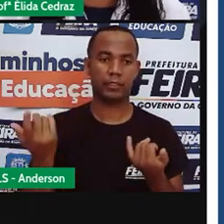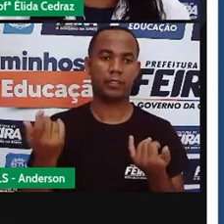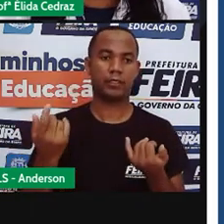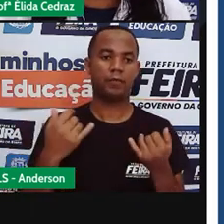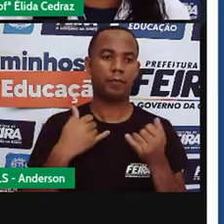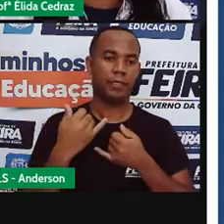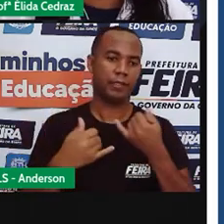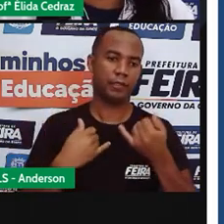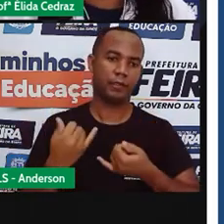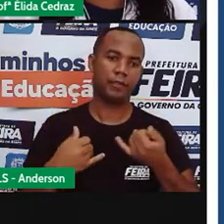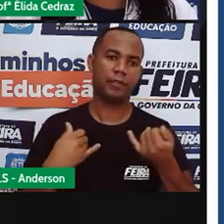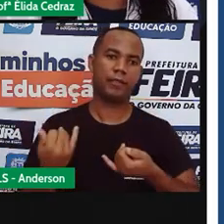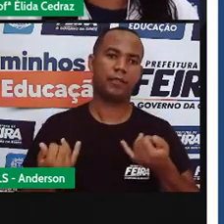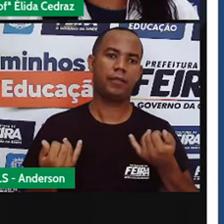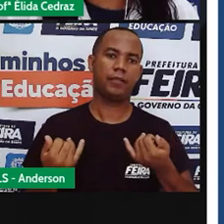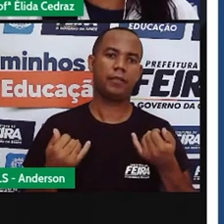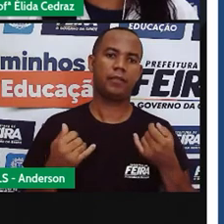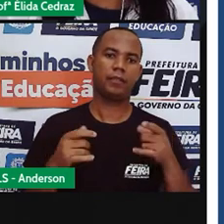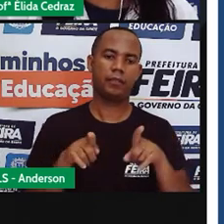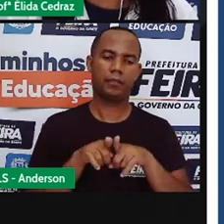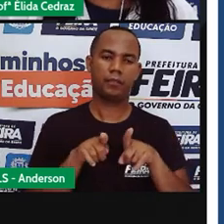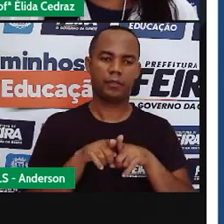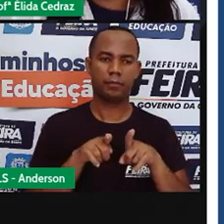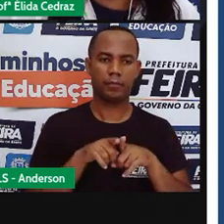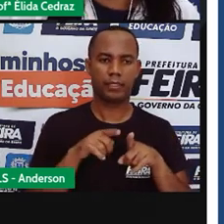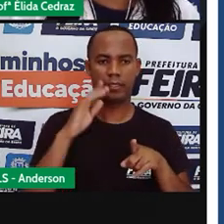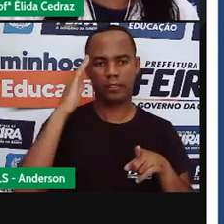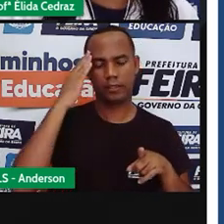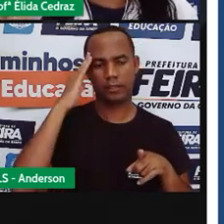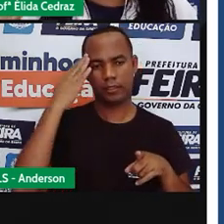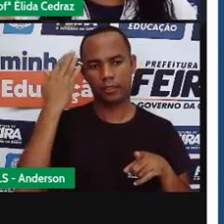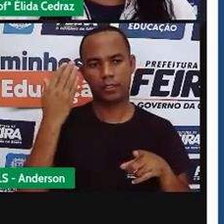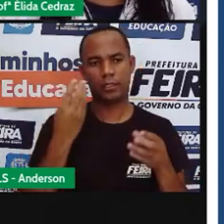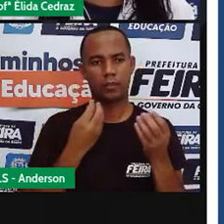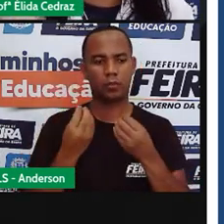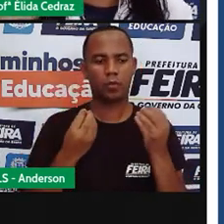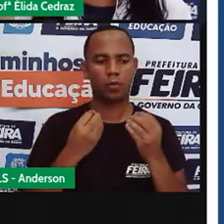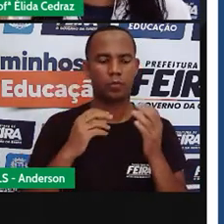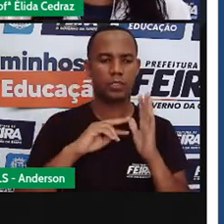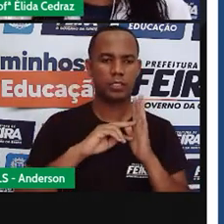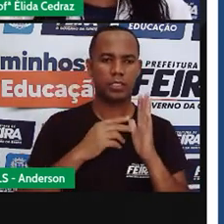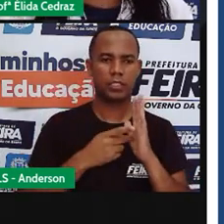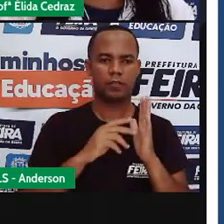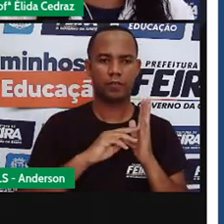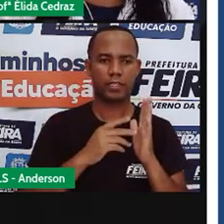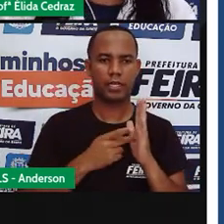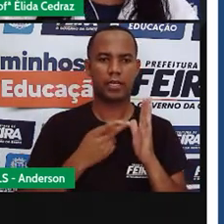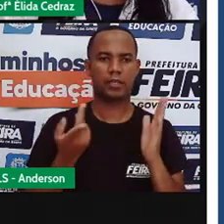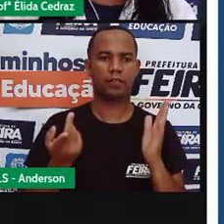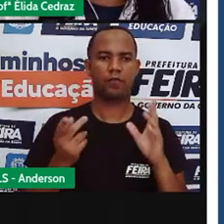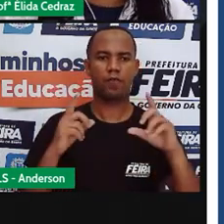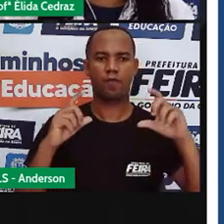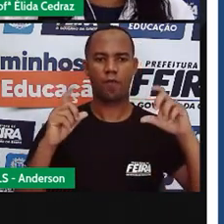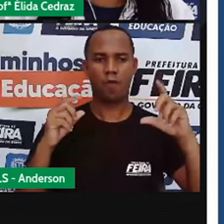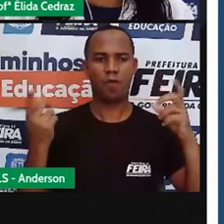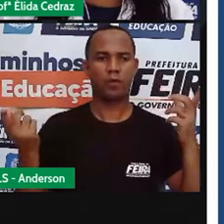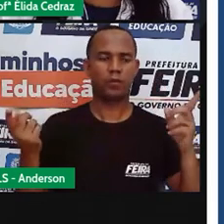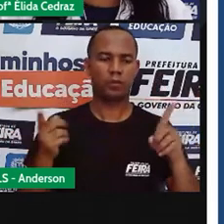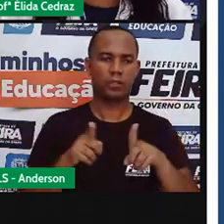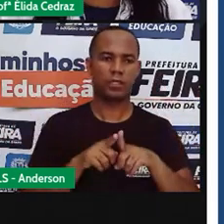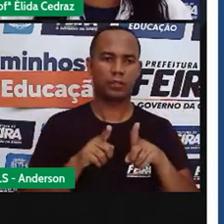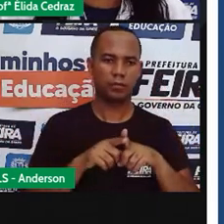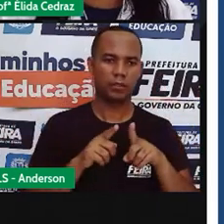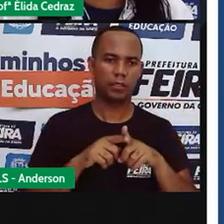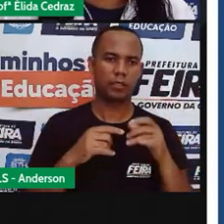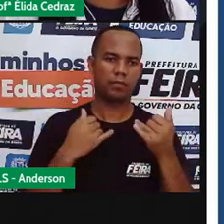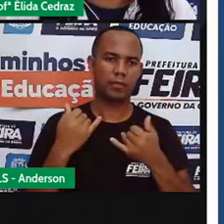divertir entender o significado das figurinhas dos meninos dos